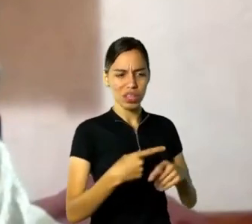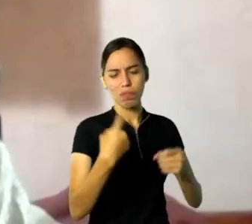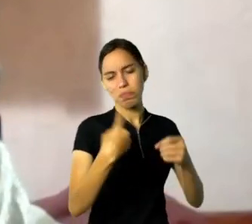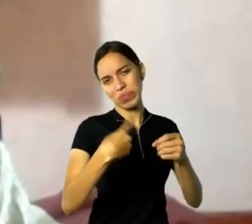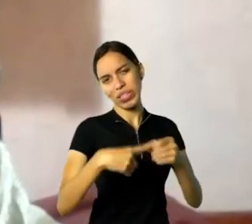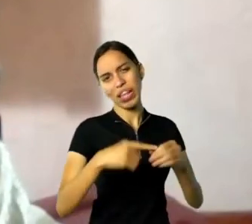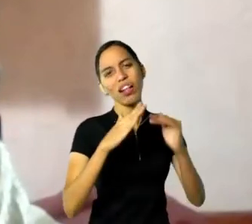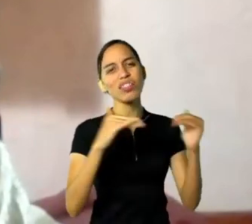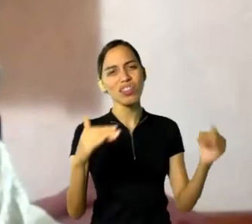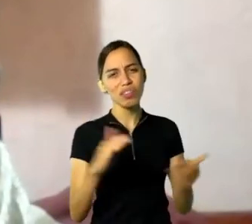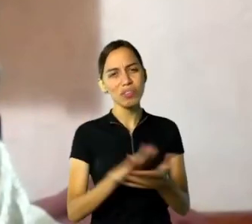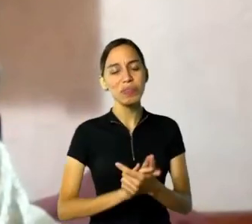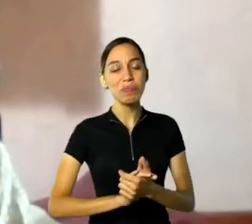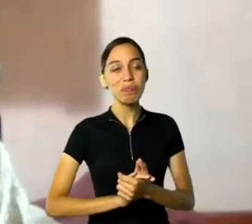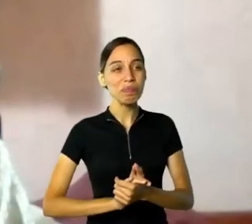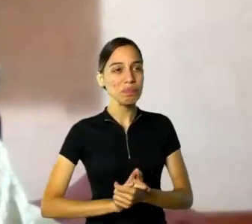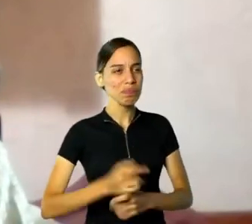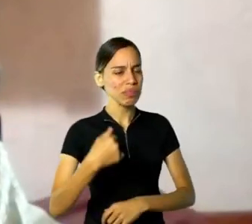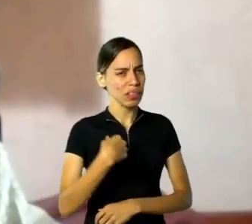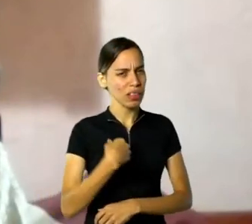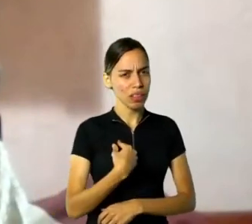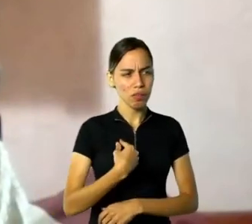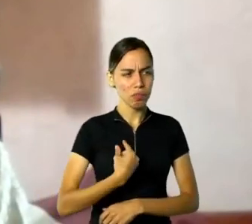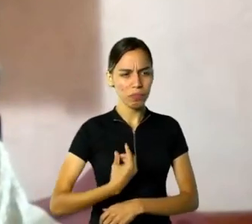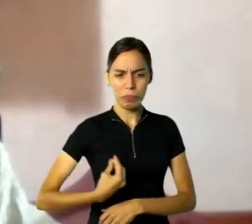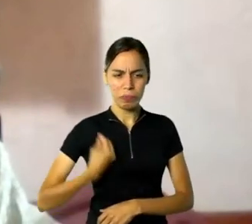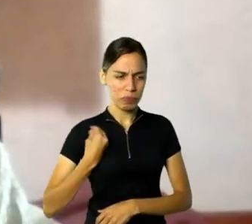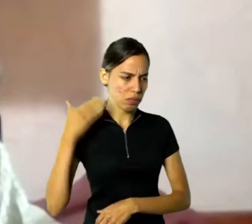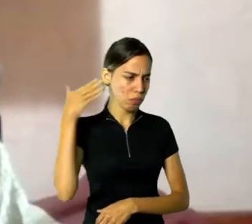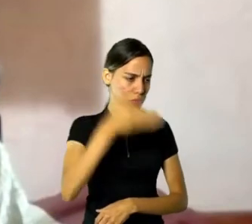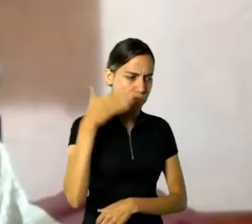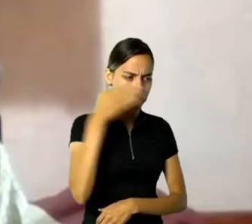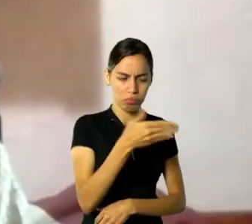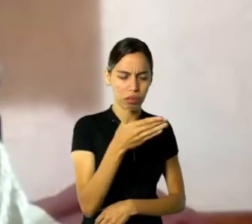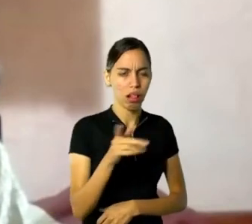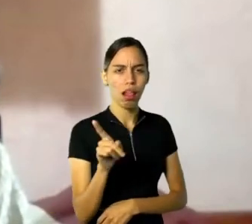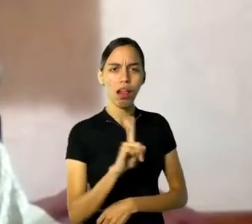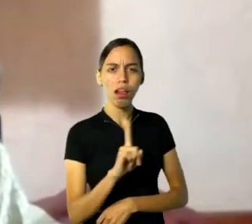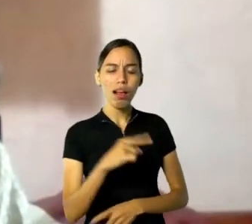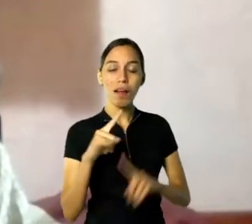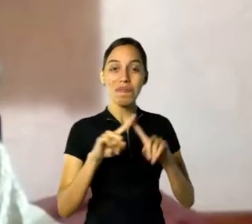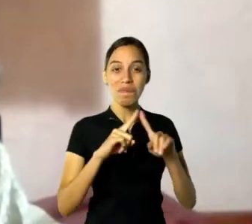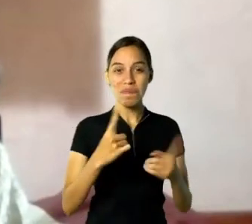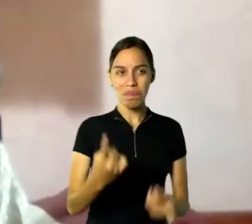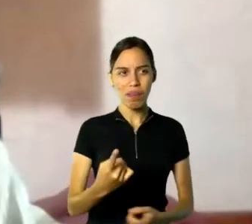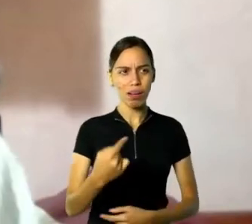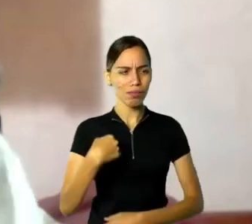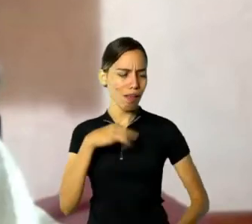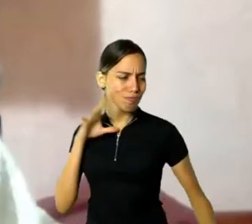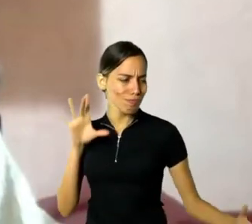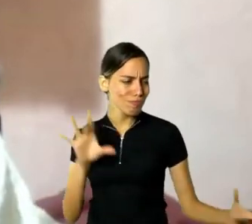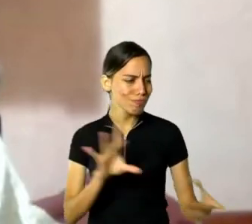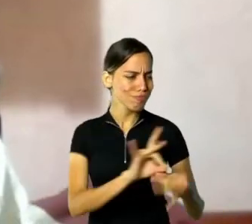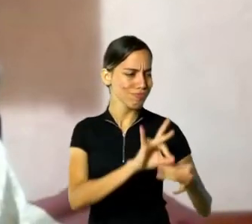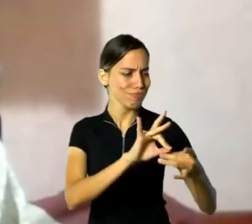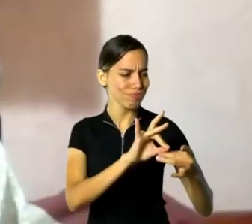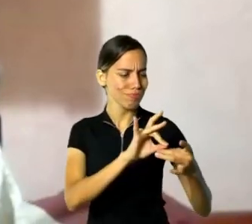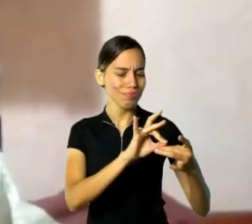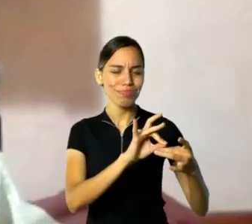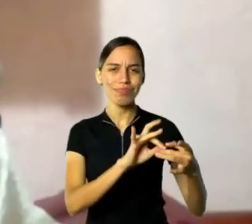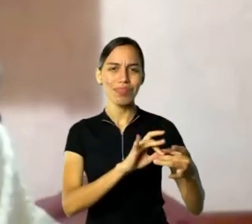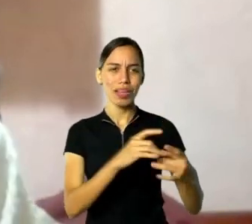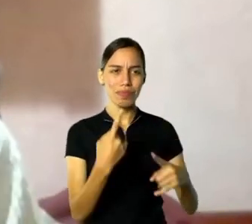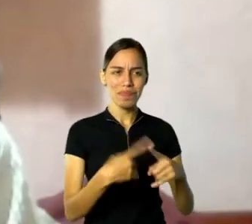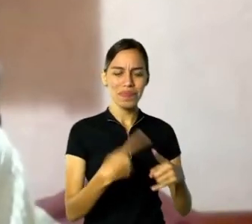últimos anos, não tenho frequentado muito, mas tenho uma super conexão com a história da cidade, porque eu conheço a história da